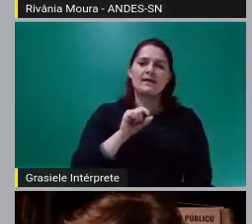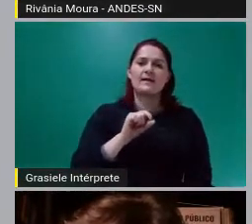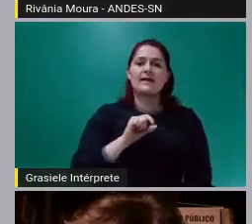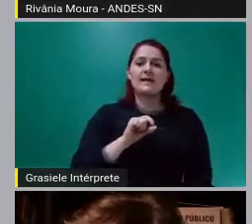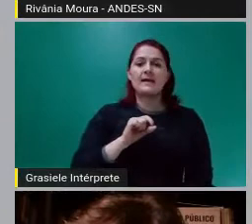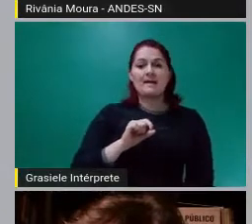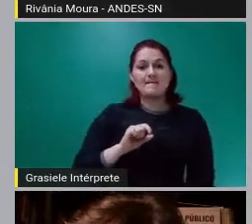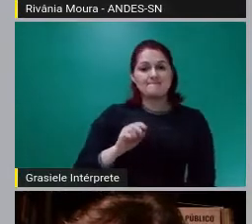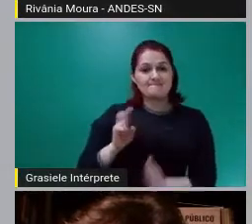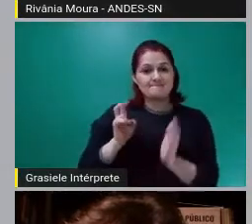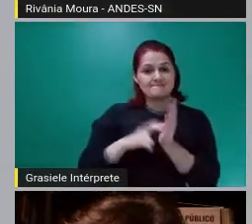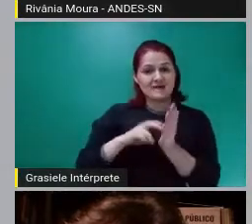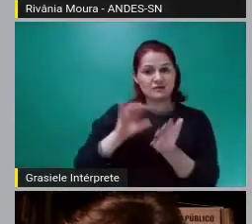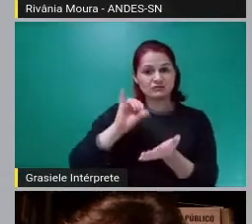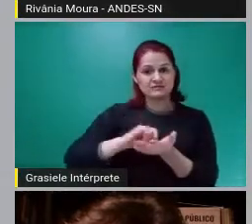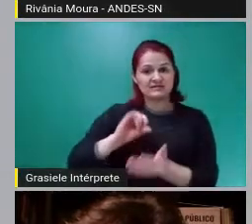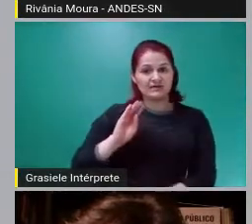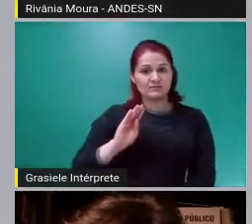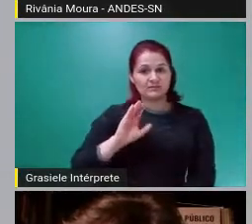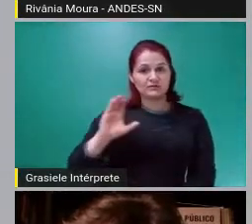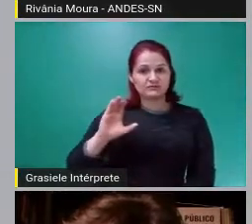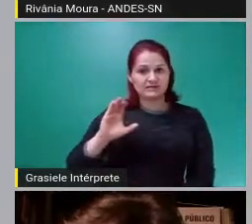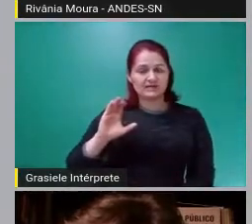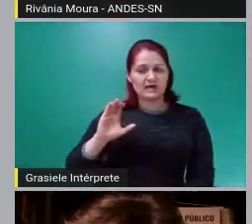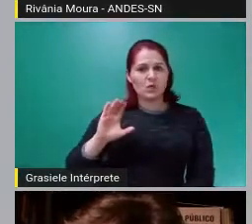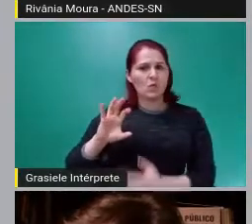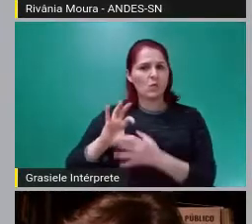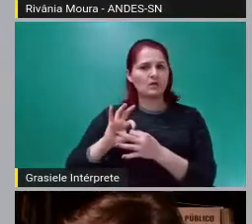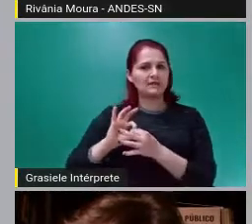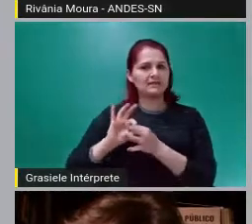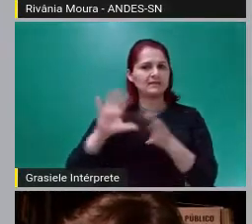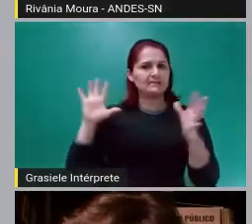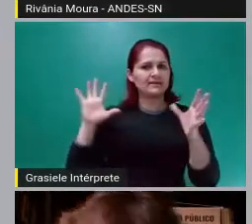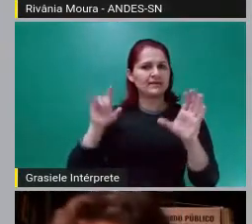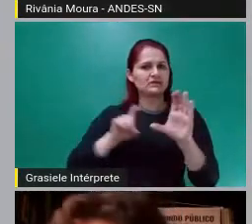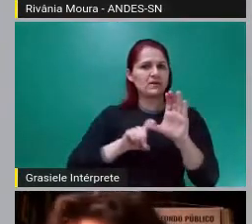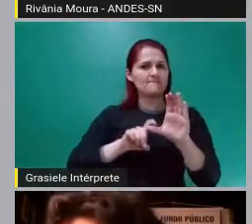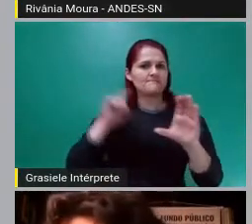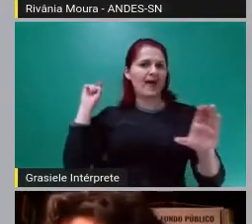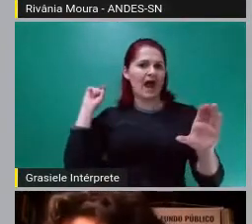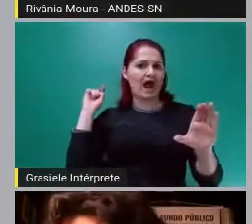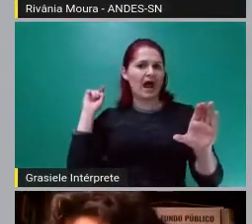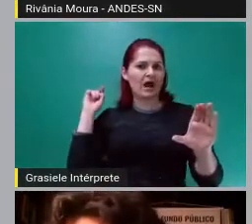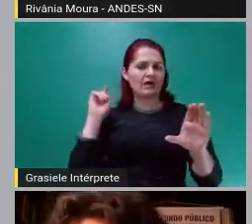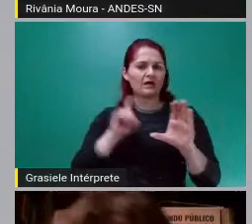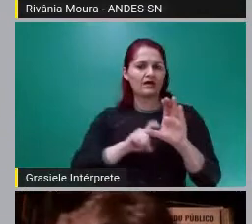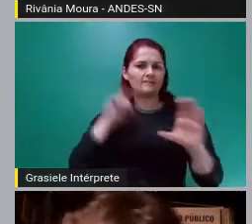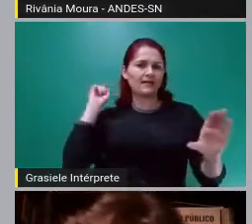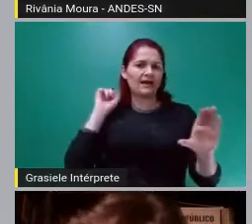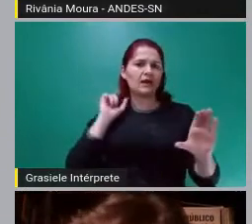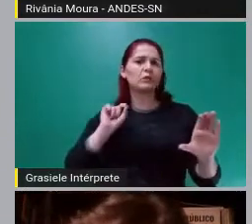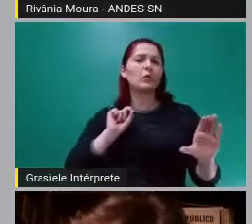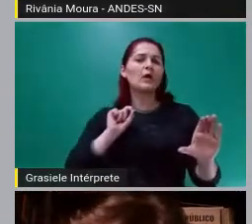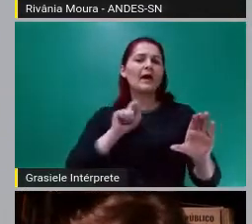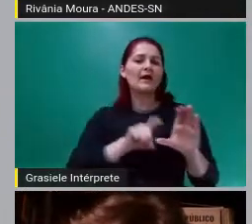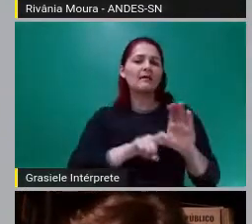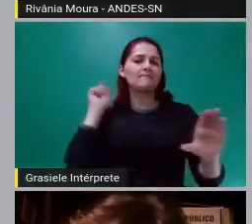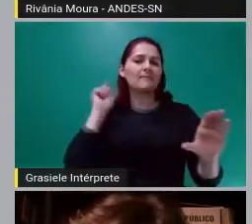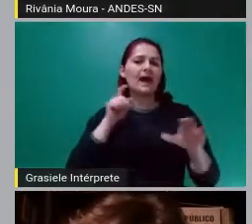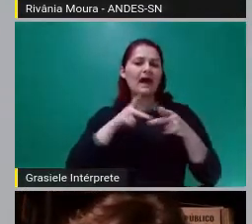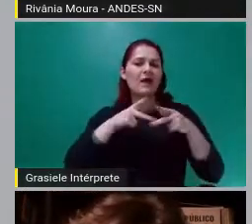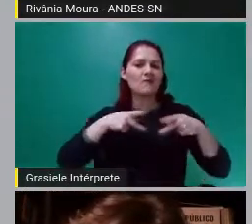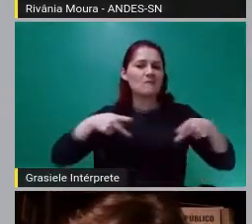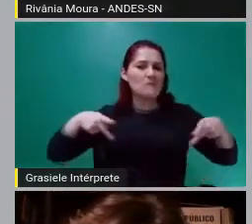Mas independente de quem? Independente de você, do povo brasileiro. Mas altamente